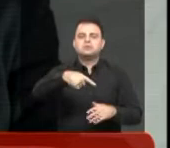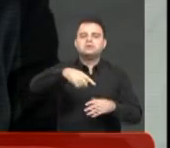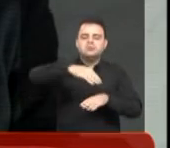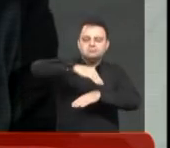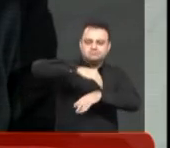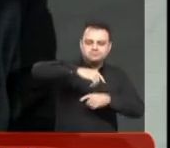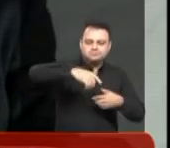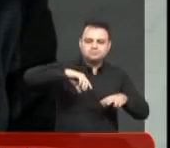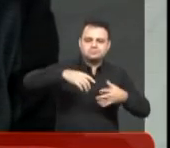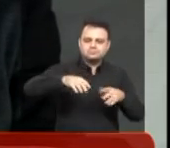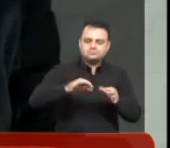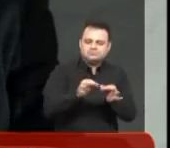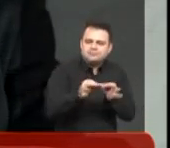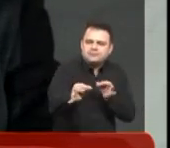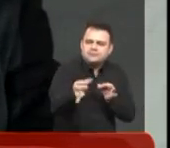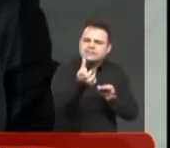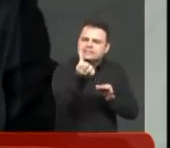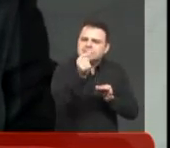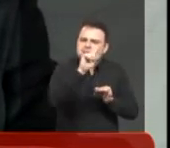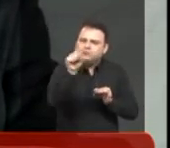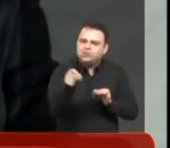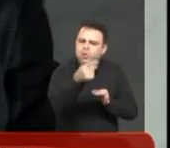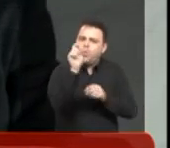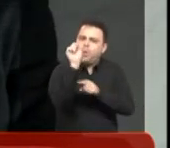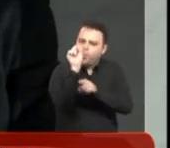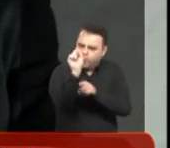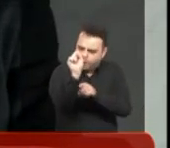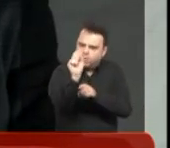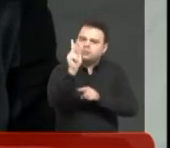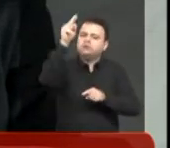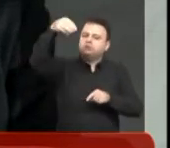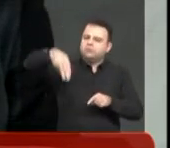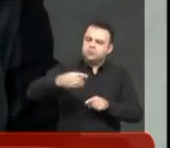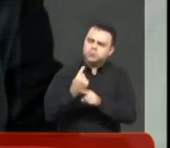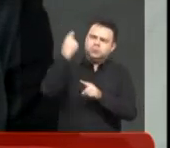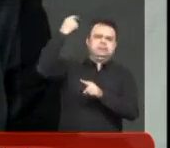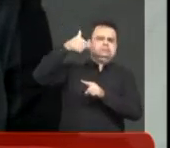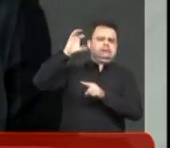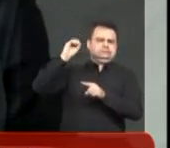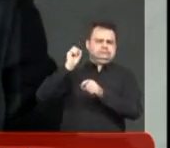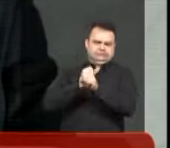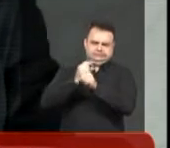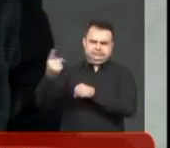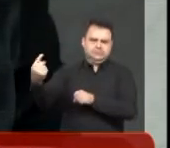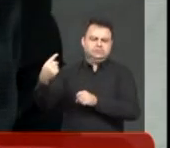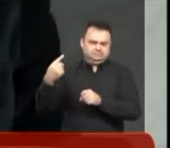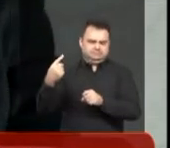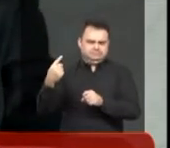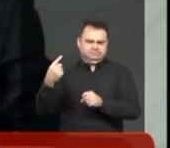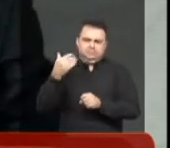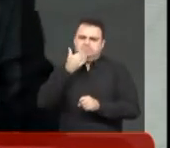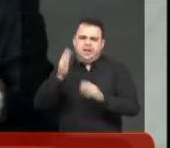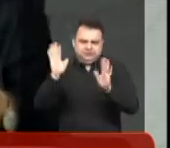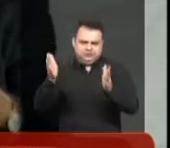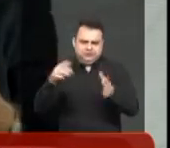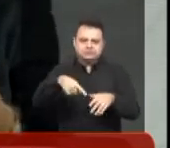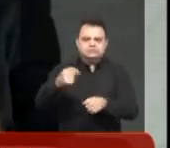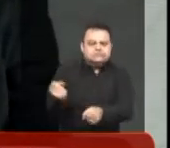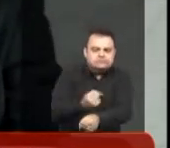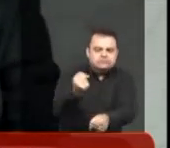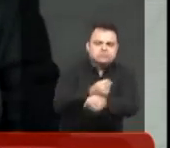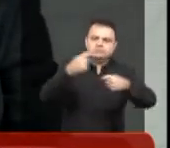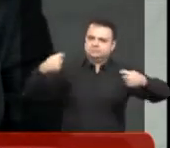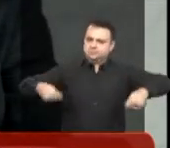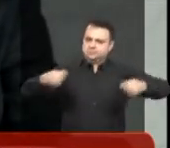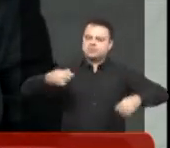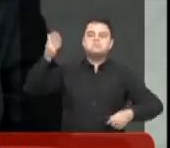pavimentação de uma parte de 6,8 quilômetros. E isso há mais de 10 anos. Eu me lembro que no meu primeiro mandato, quando eu levantei o